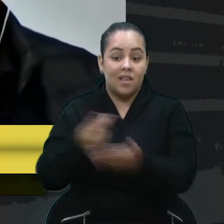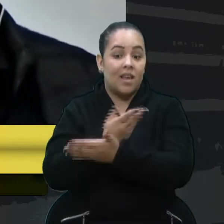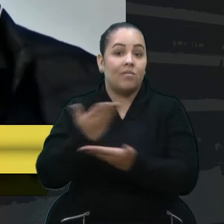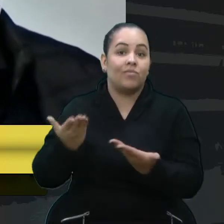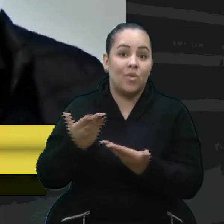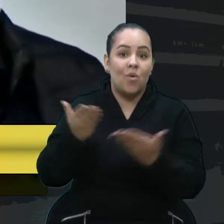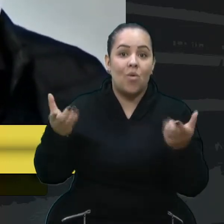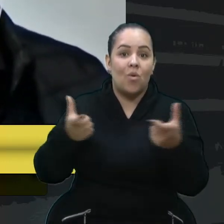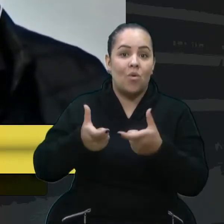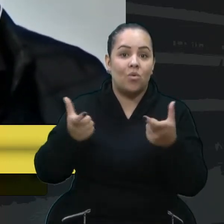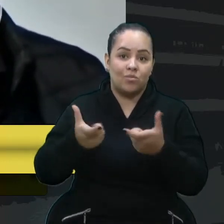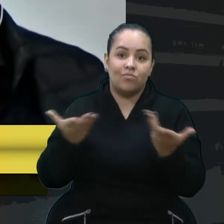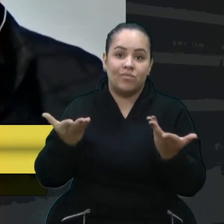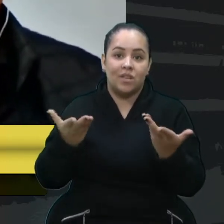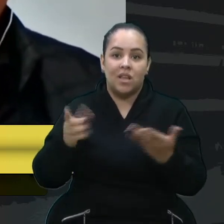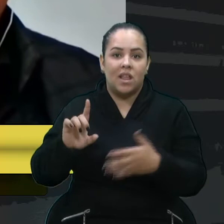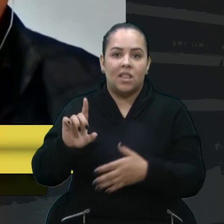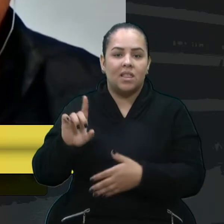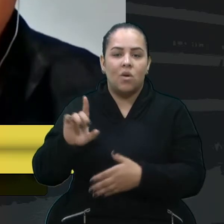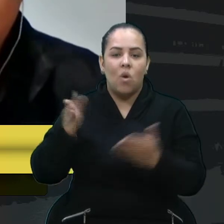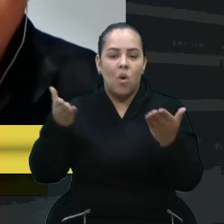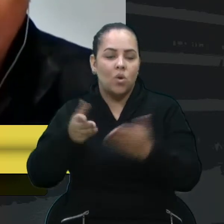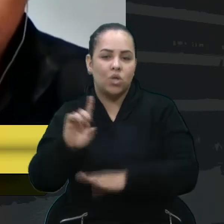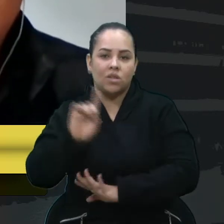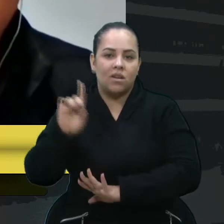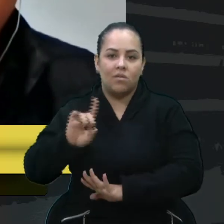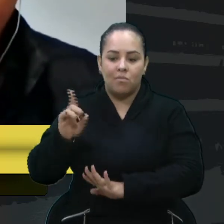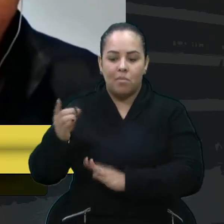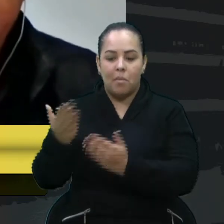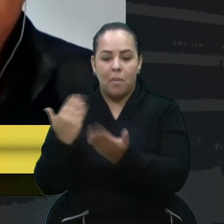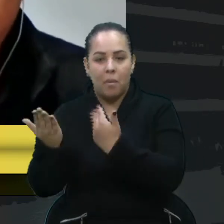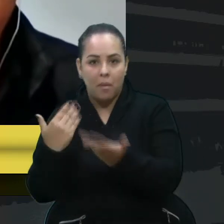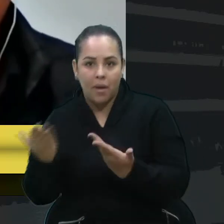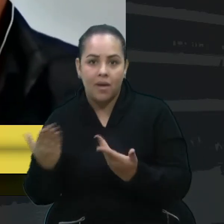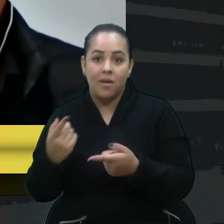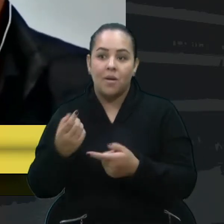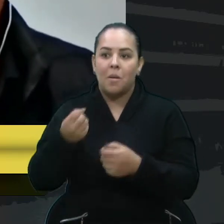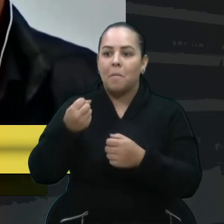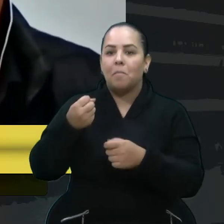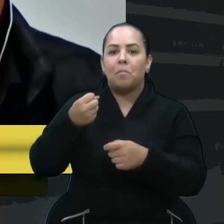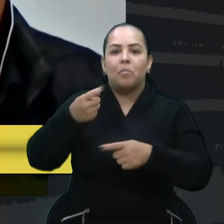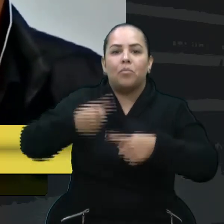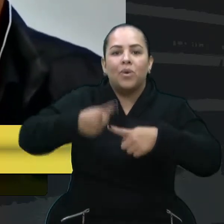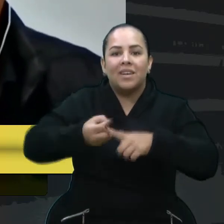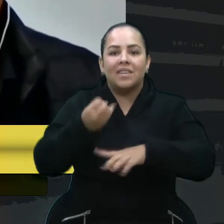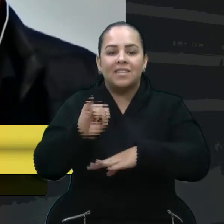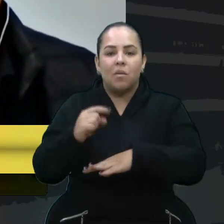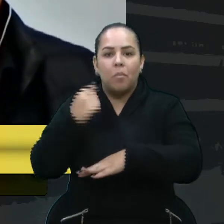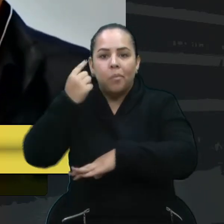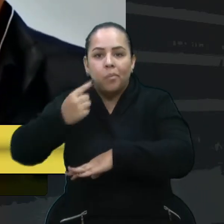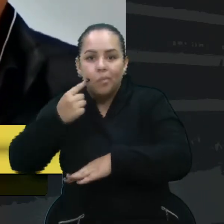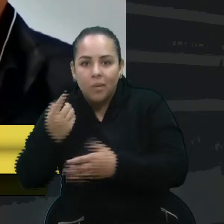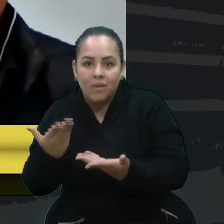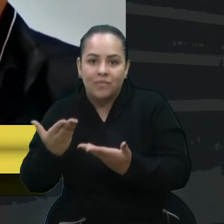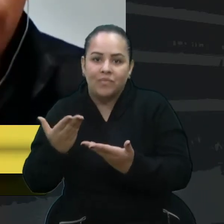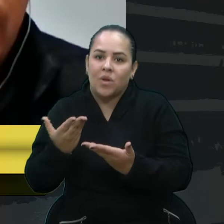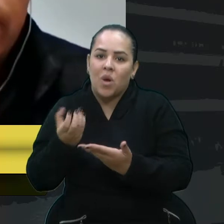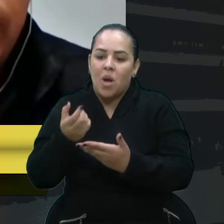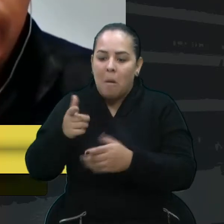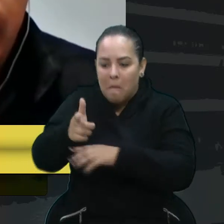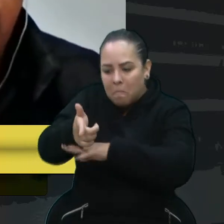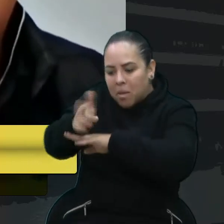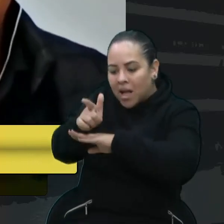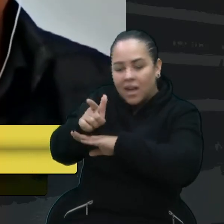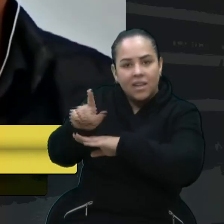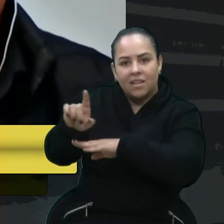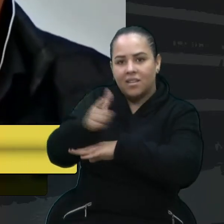não estaríamos aqui debatendo. Se estivesse acertado, um pneu que fosse, se aquele carro tivesse parado, sem ter machucado